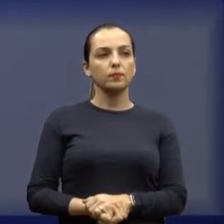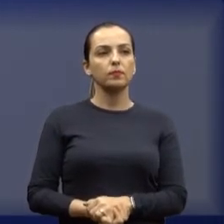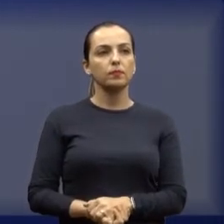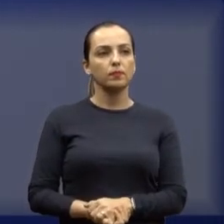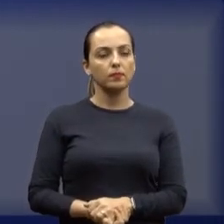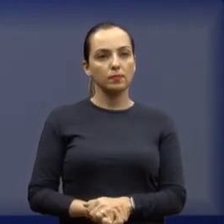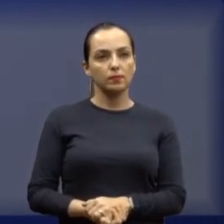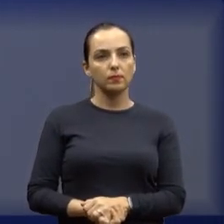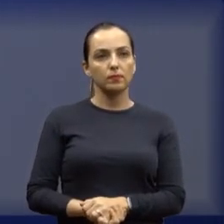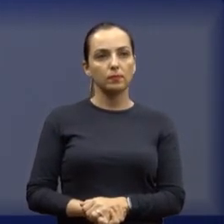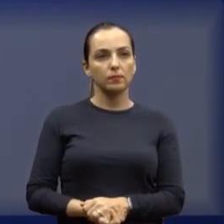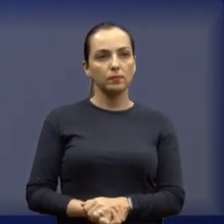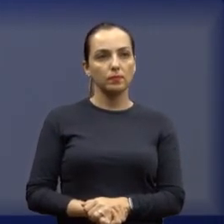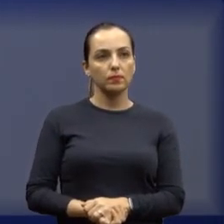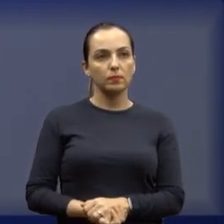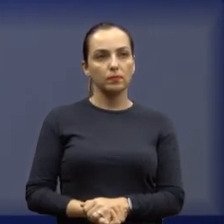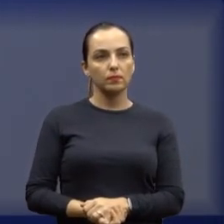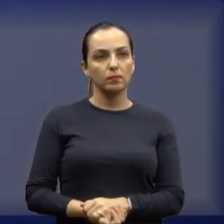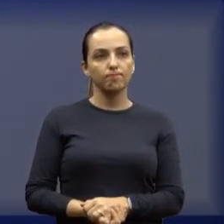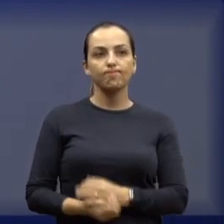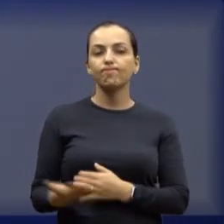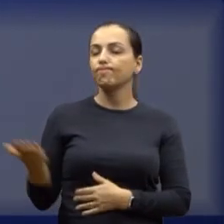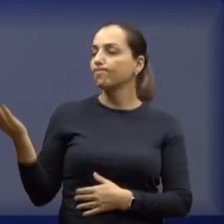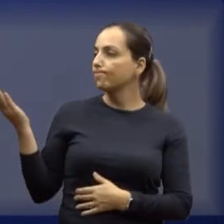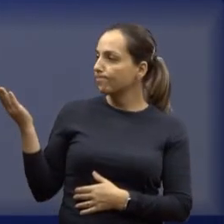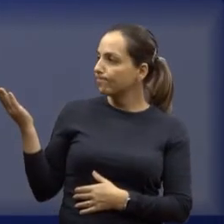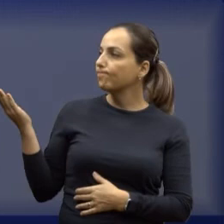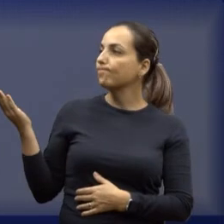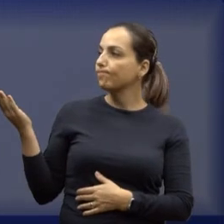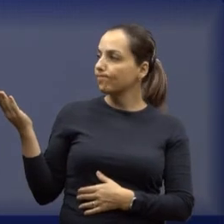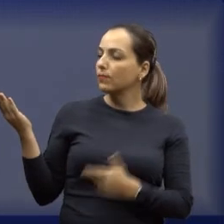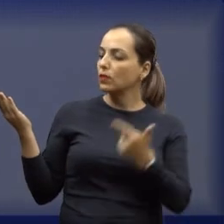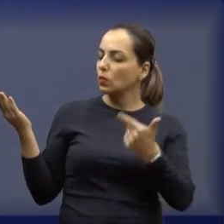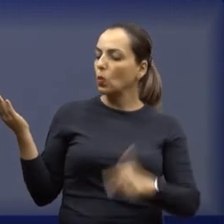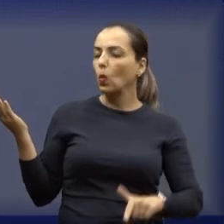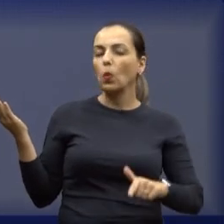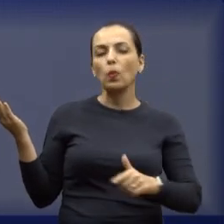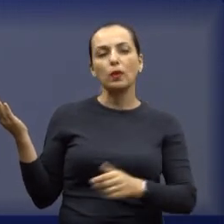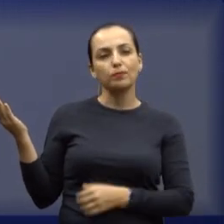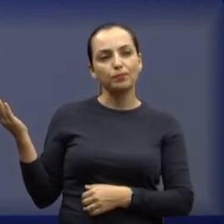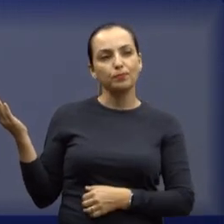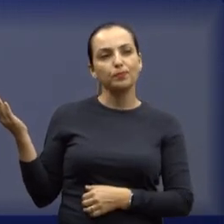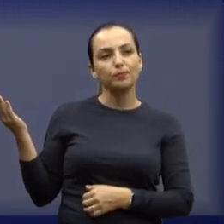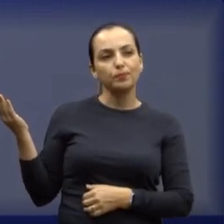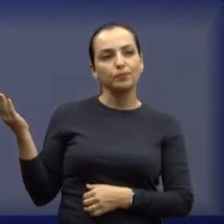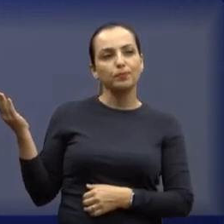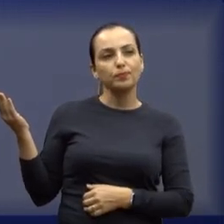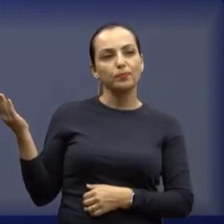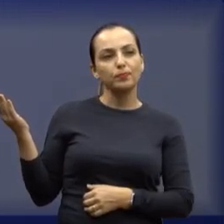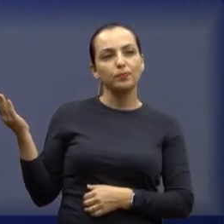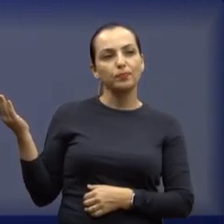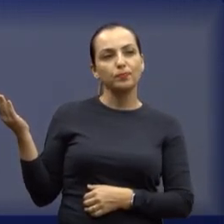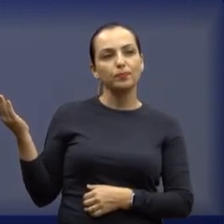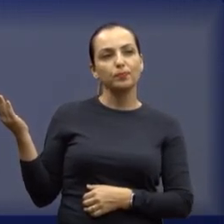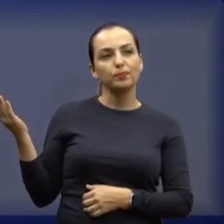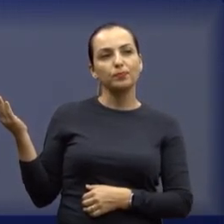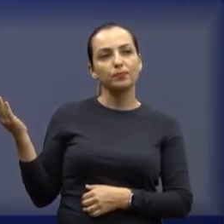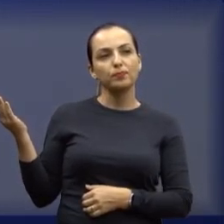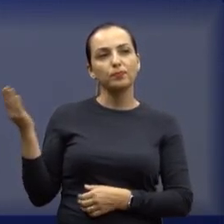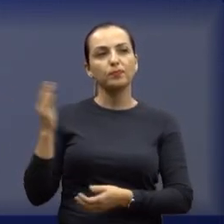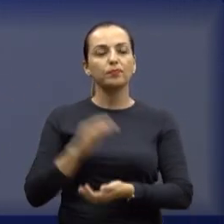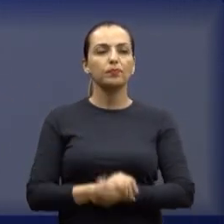Aí vem também Luna Mera, uma grande fotógrafa dessa casa. Indicação de, qual que a data dessa? É